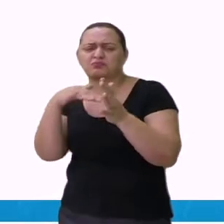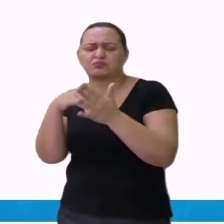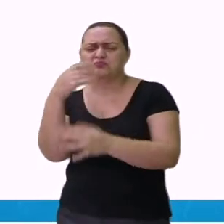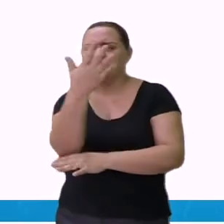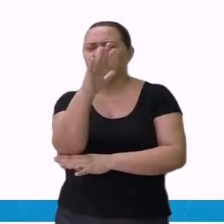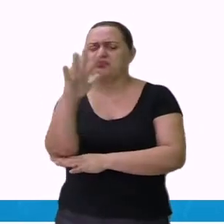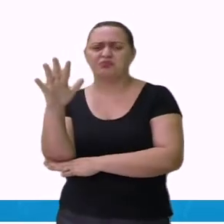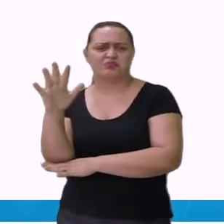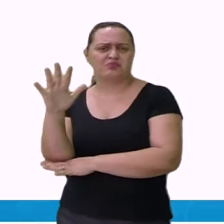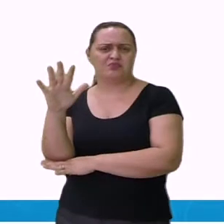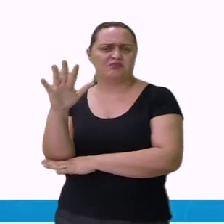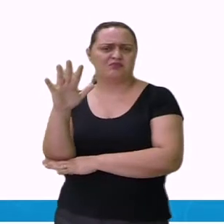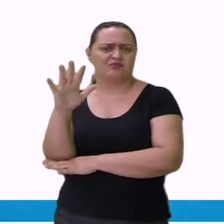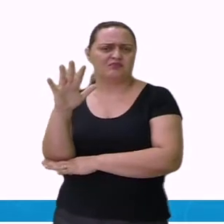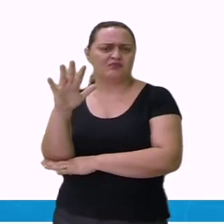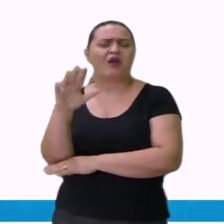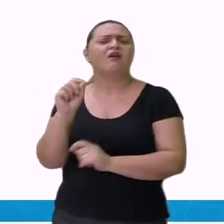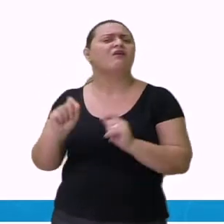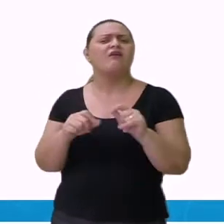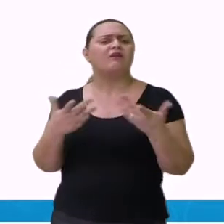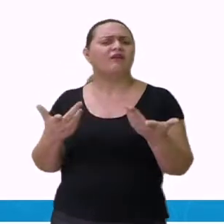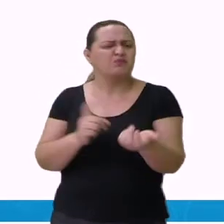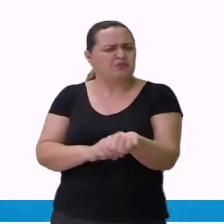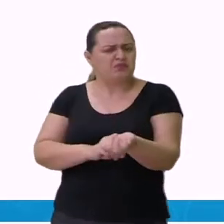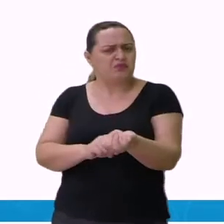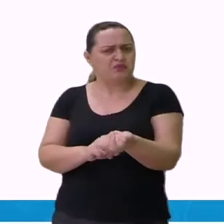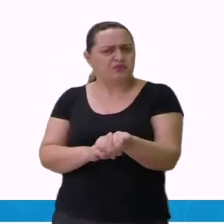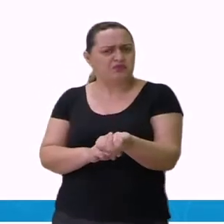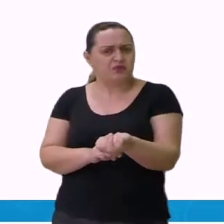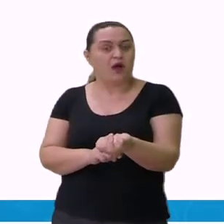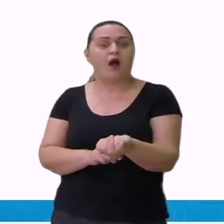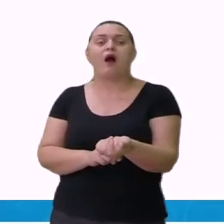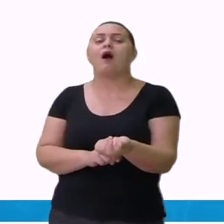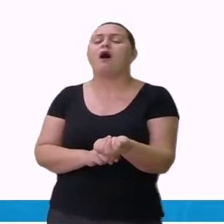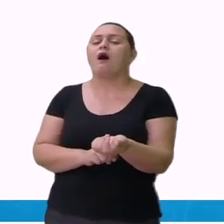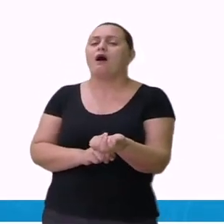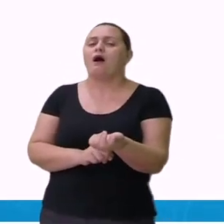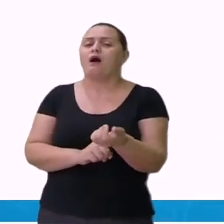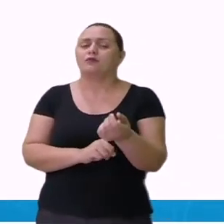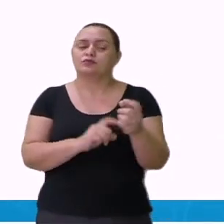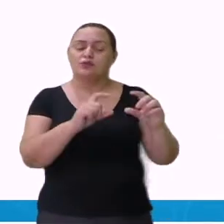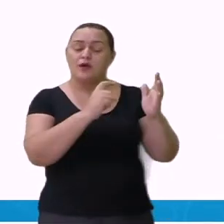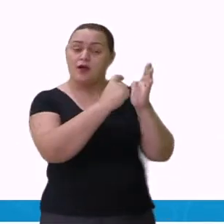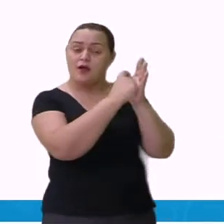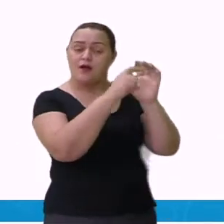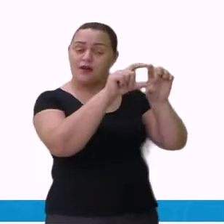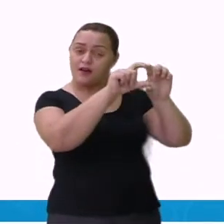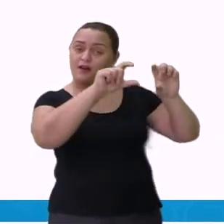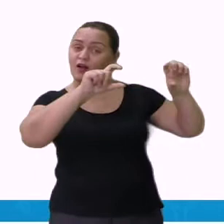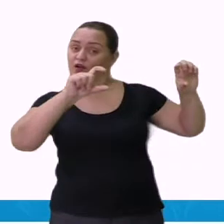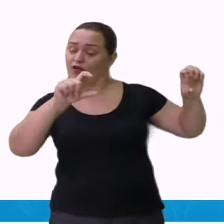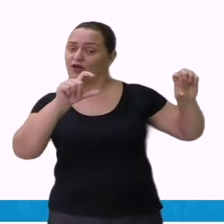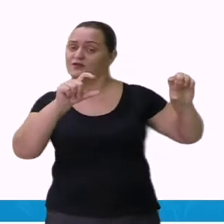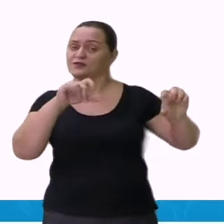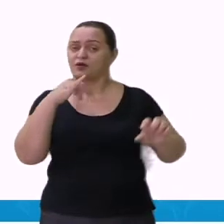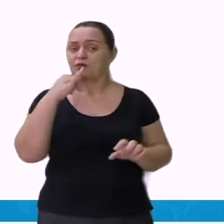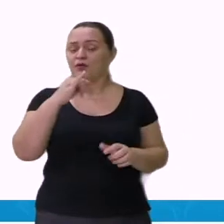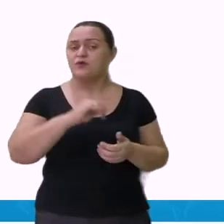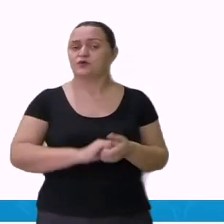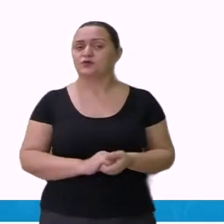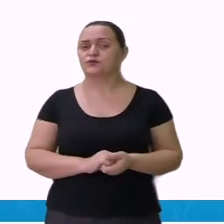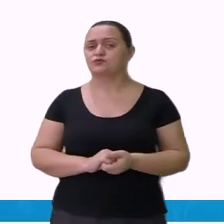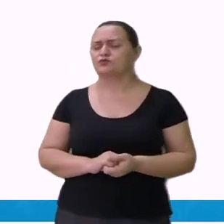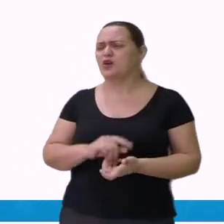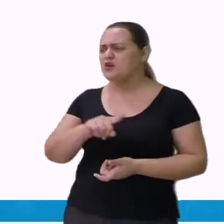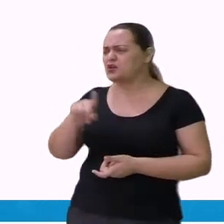Pois não sabe, comadre onça, acontece que Tupã está furioso